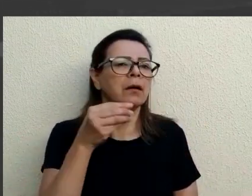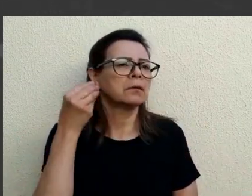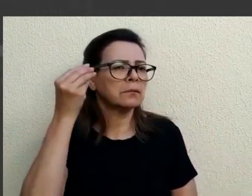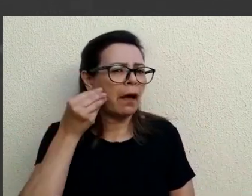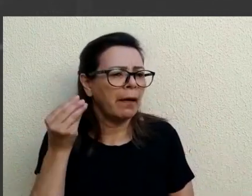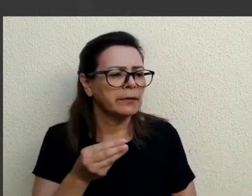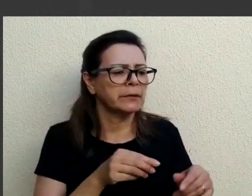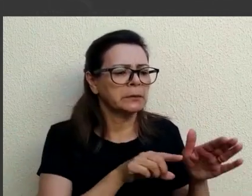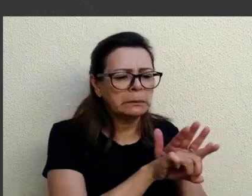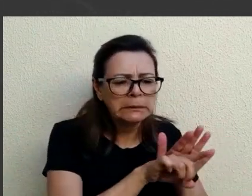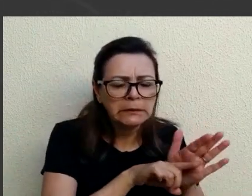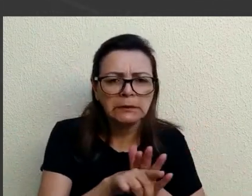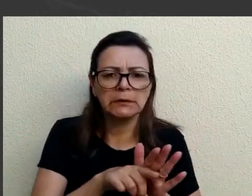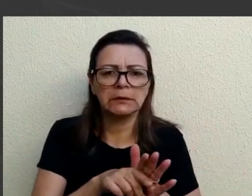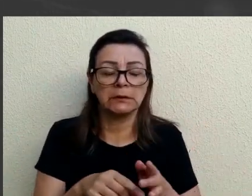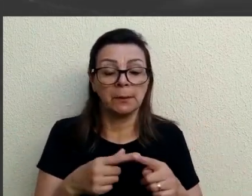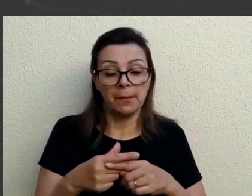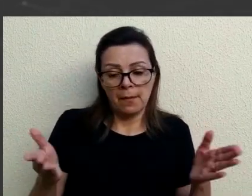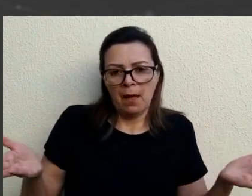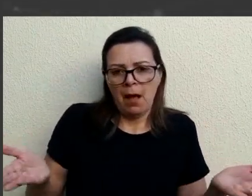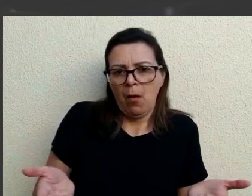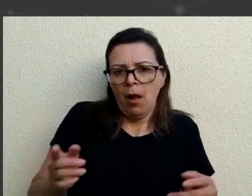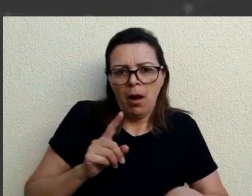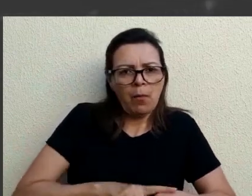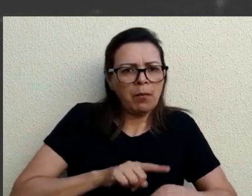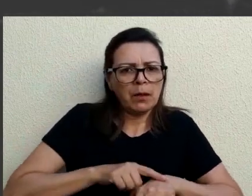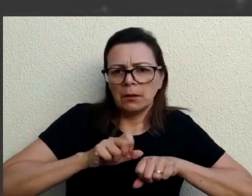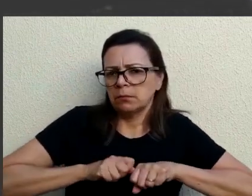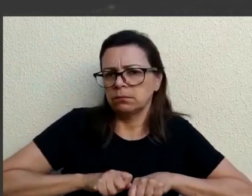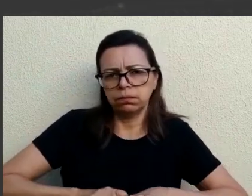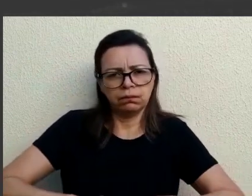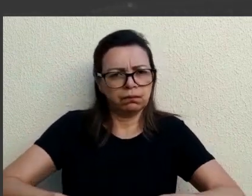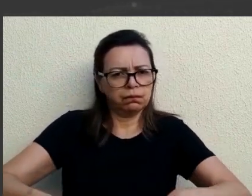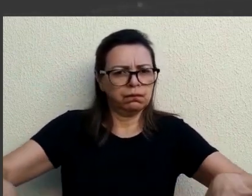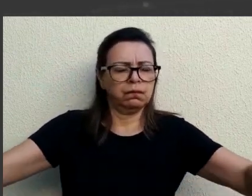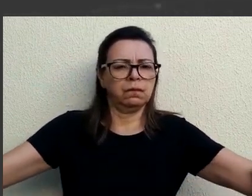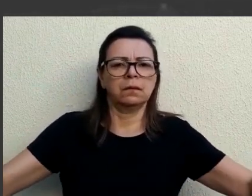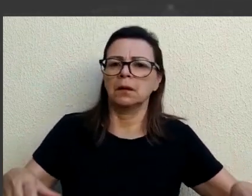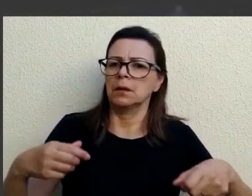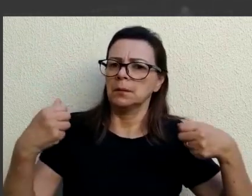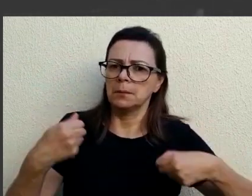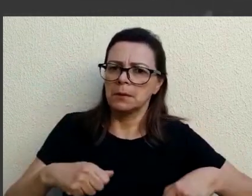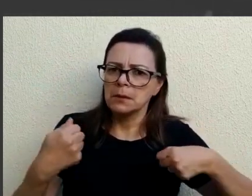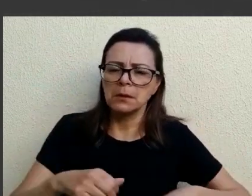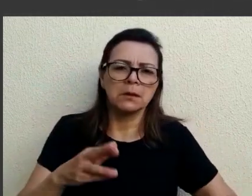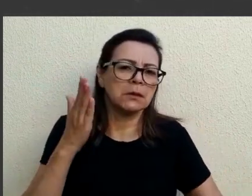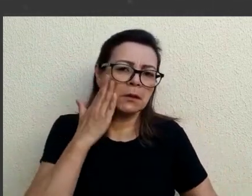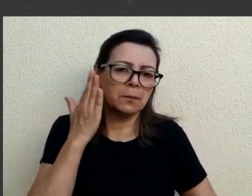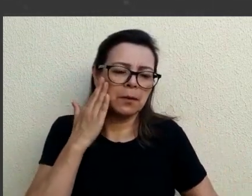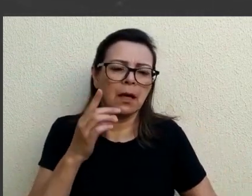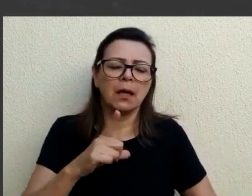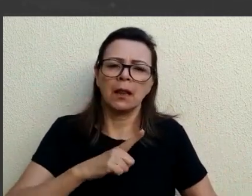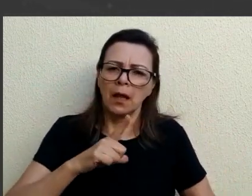Como a gente está numa situação extrema uma situação de pandemia que a gente precisa de diagnóstico a Anvisa acabou liberando